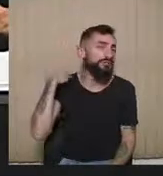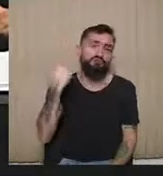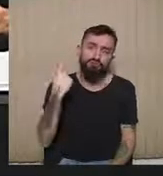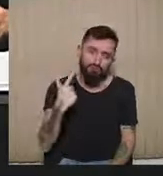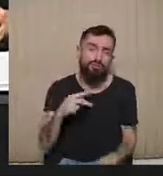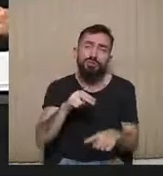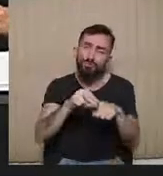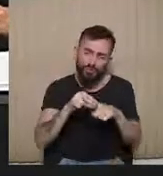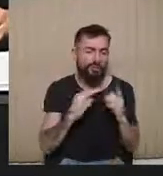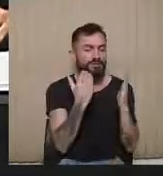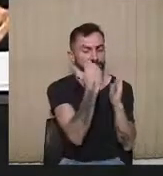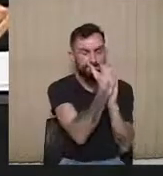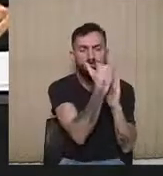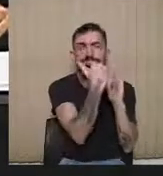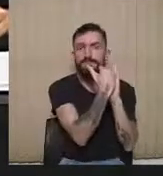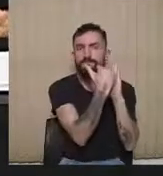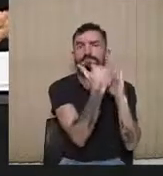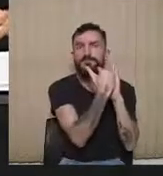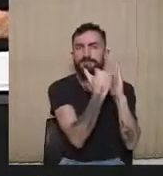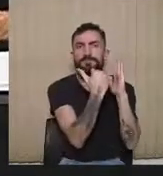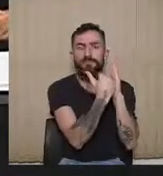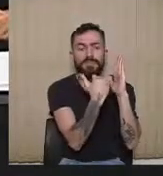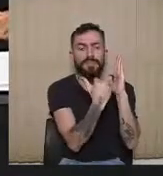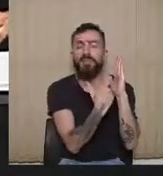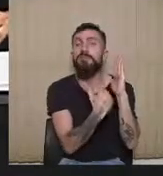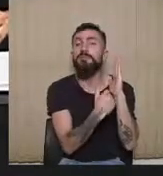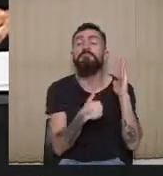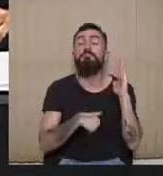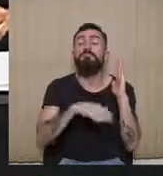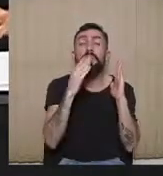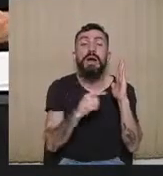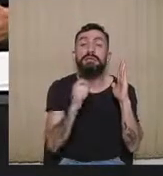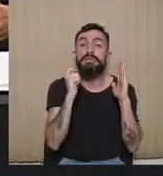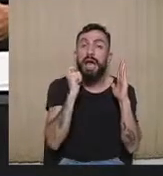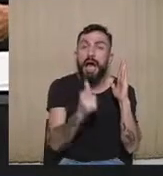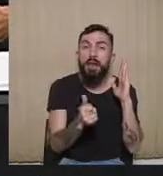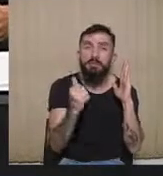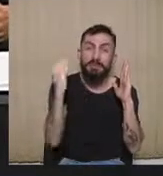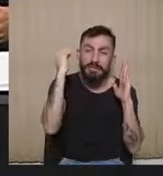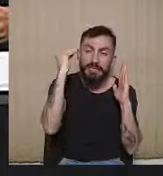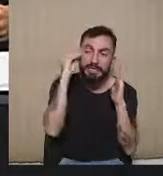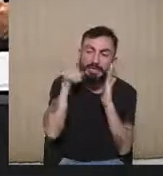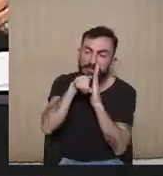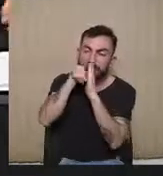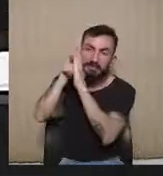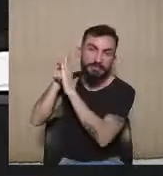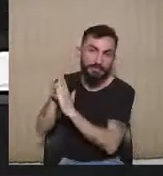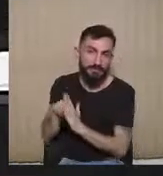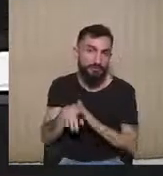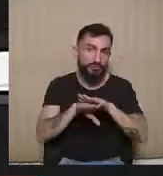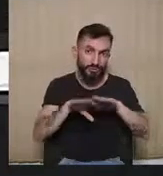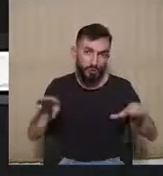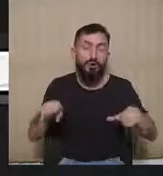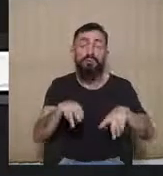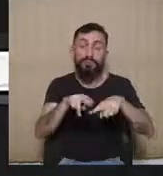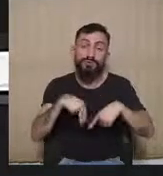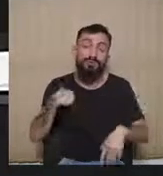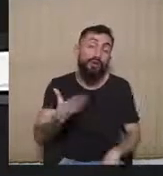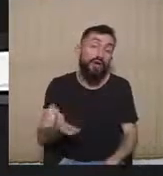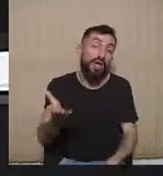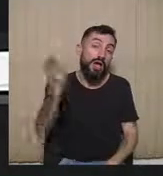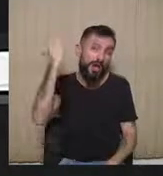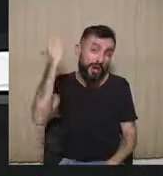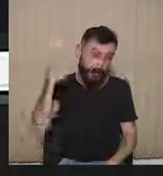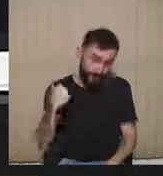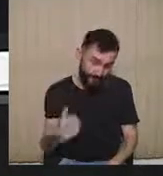tão exíguos e tão econômicos no que toca a possibilidade de haver uma fase instrutória. Então, eu acredito que